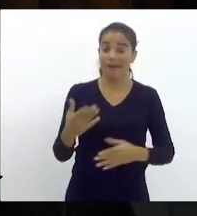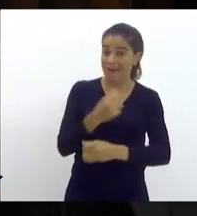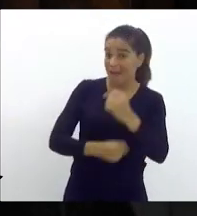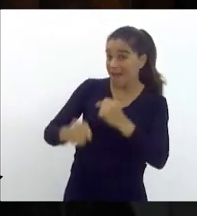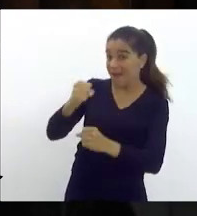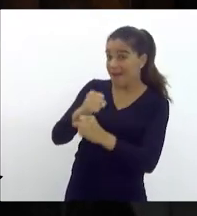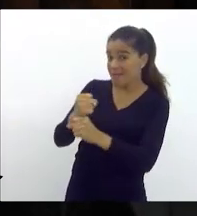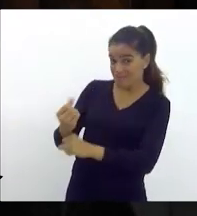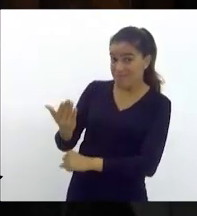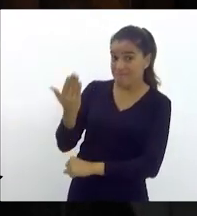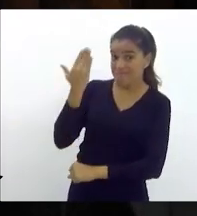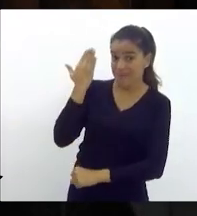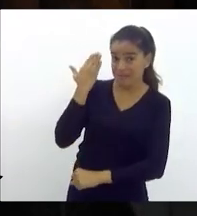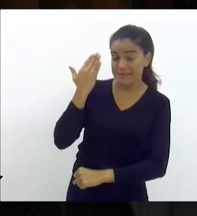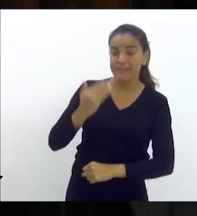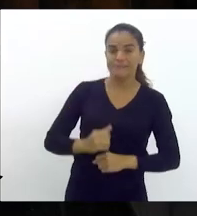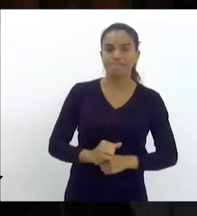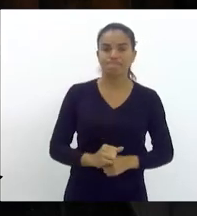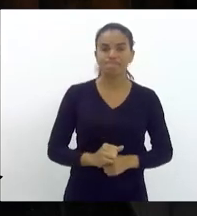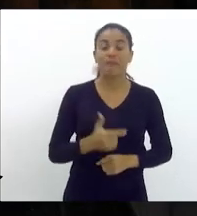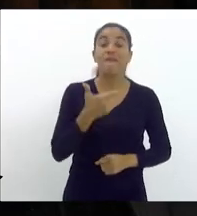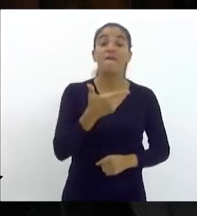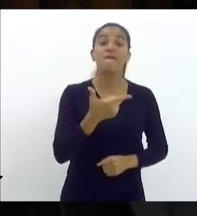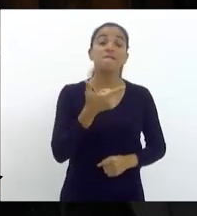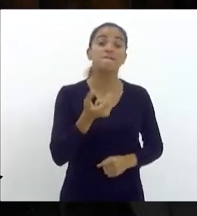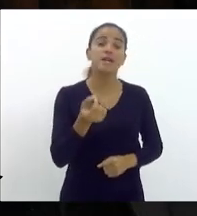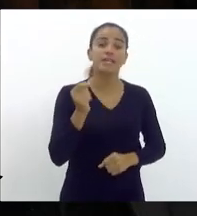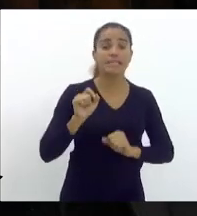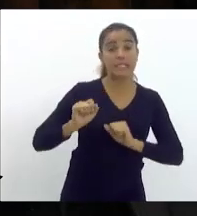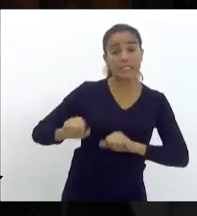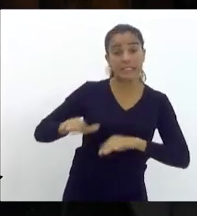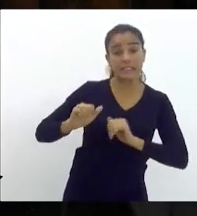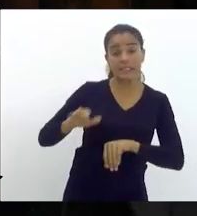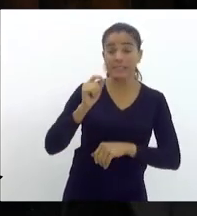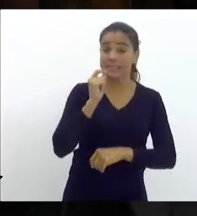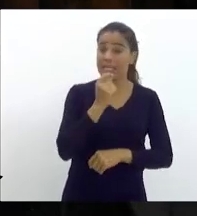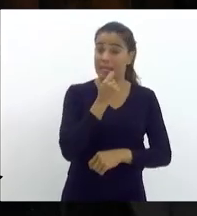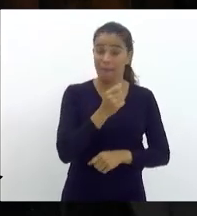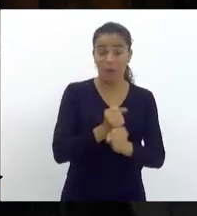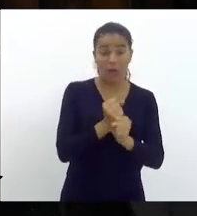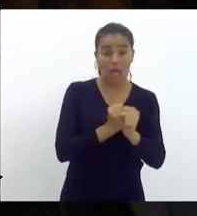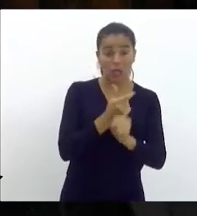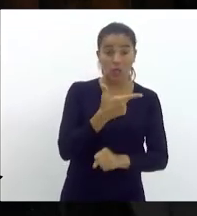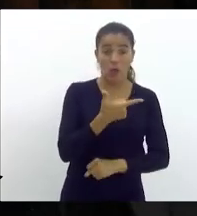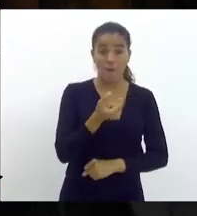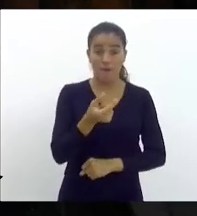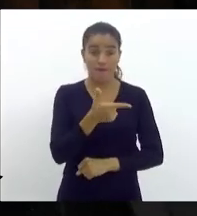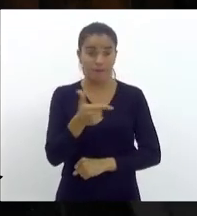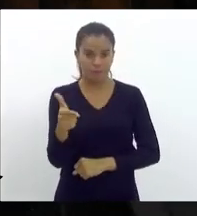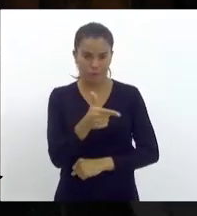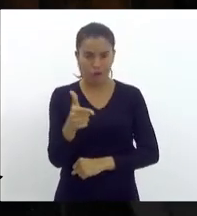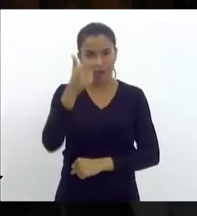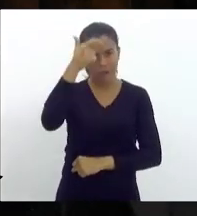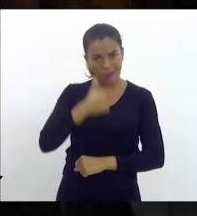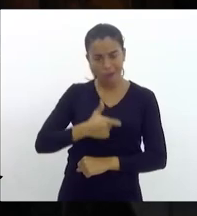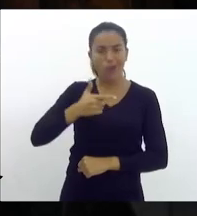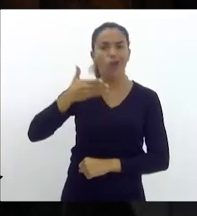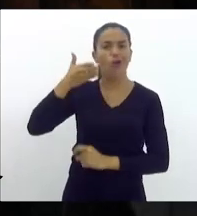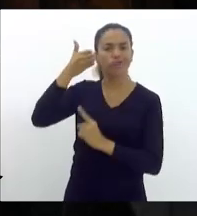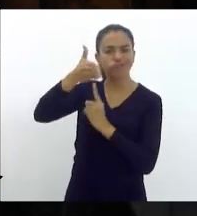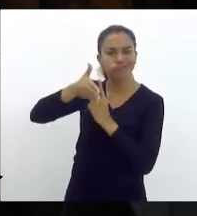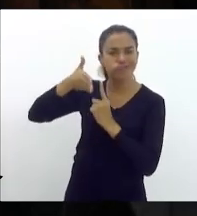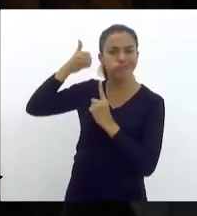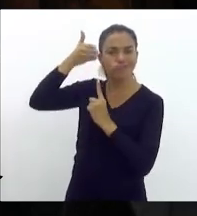passado, senhora presidente, em 20 de setembro de 2022, eu fiz um discurso aqui,